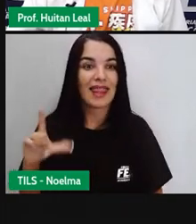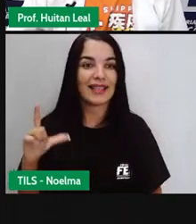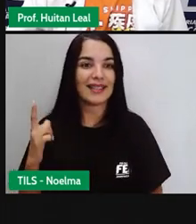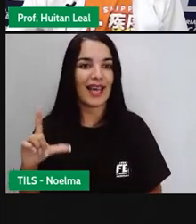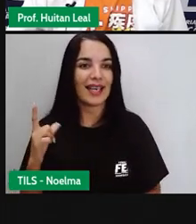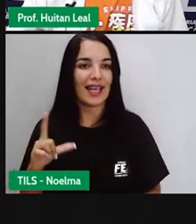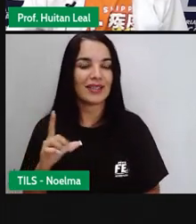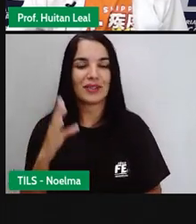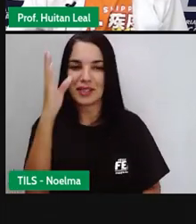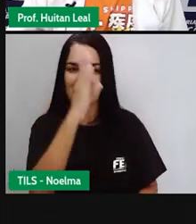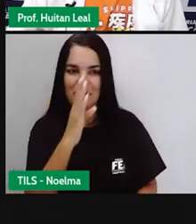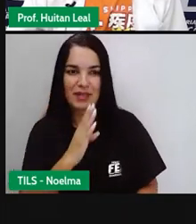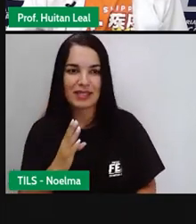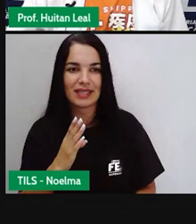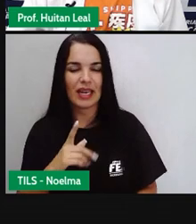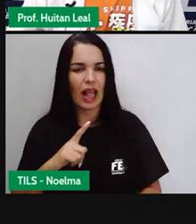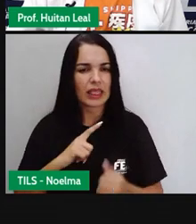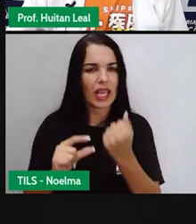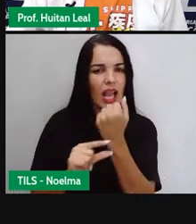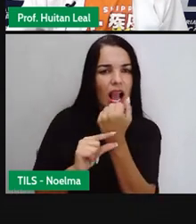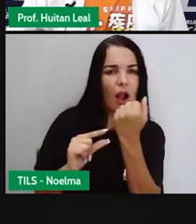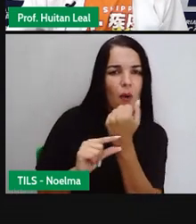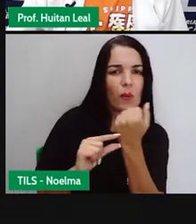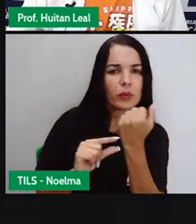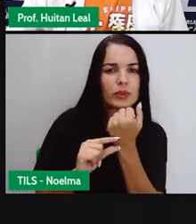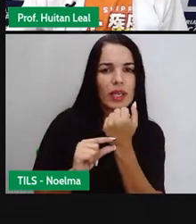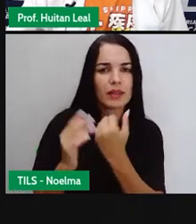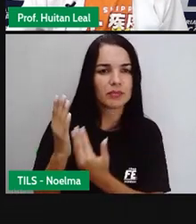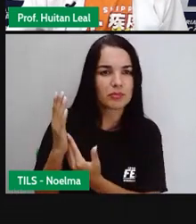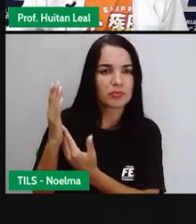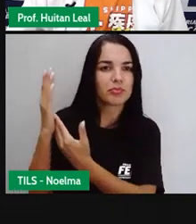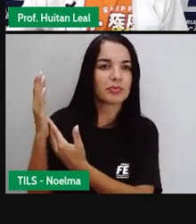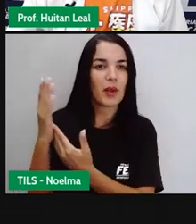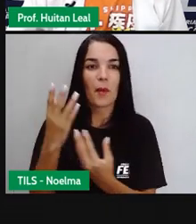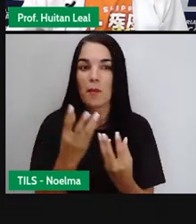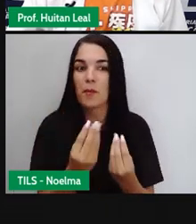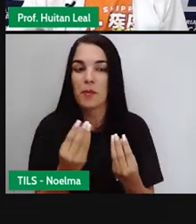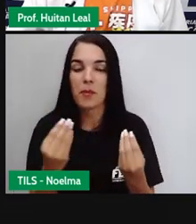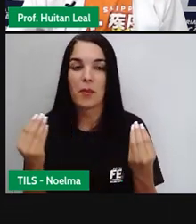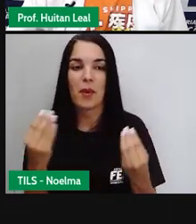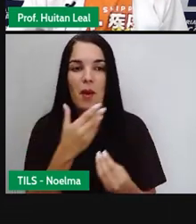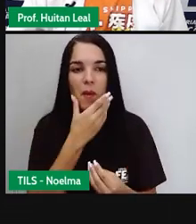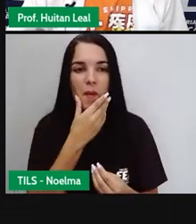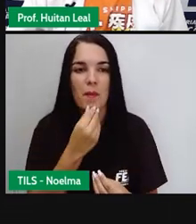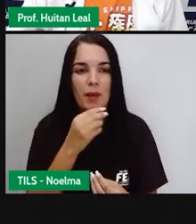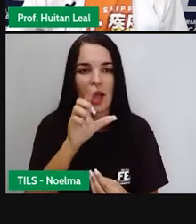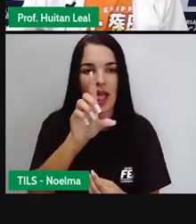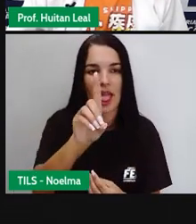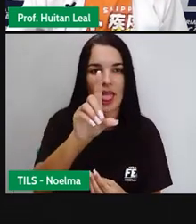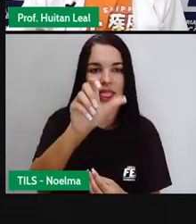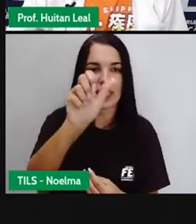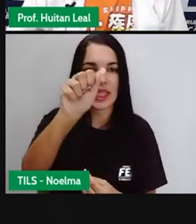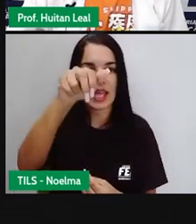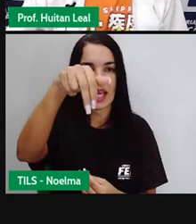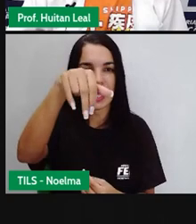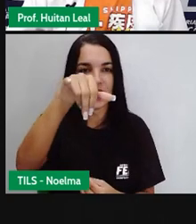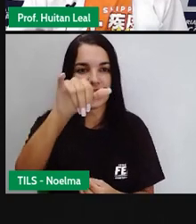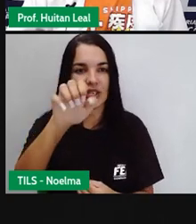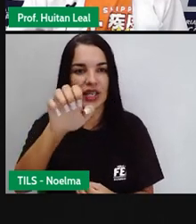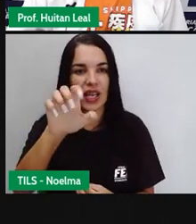David Kopenawa e Daniel Mundurupu têm ensinado o país